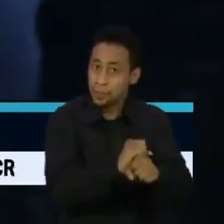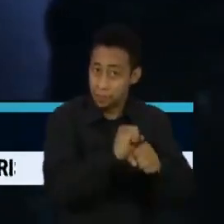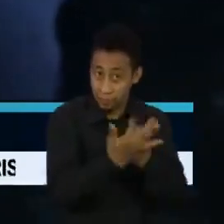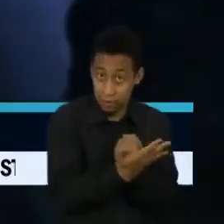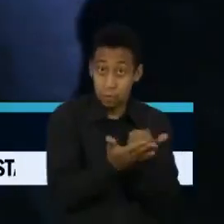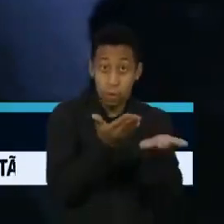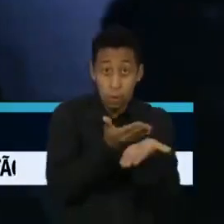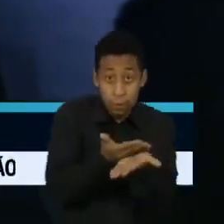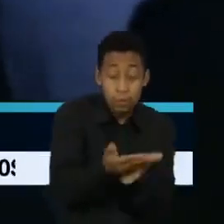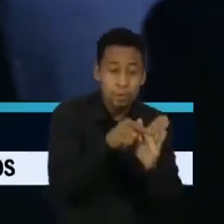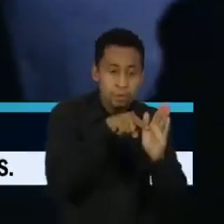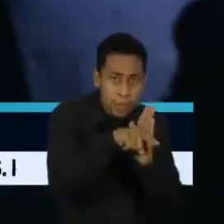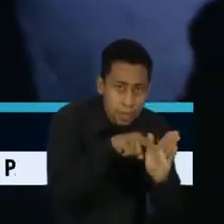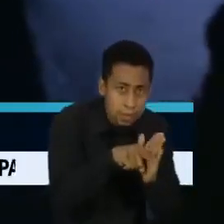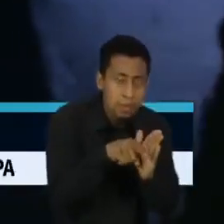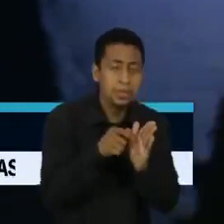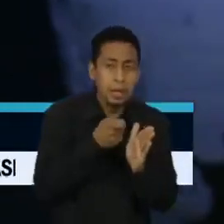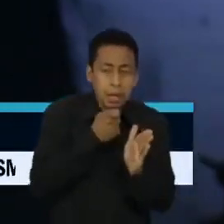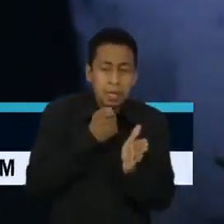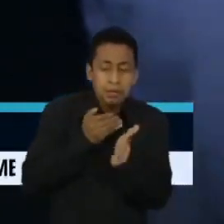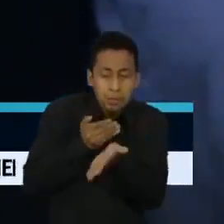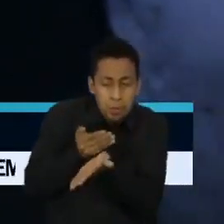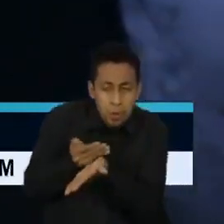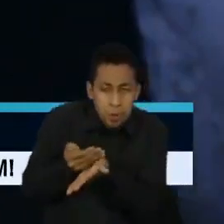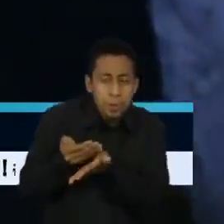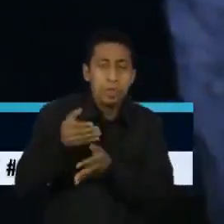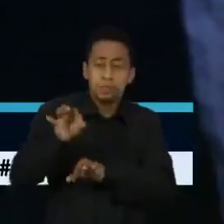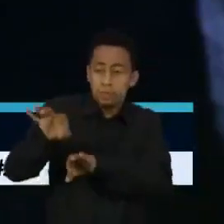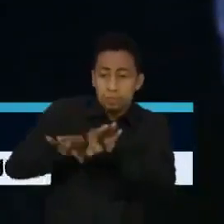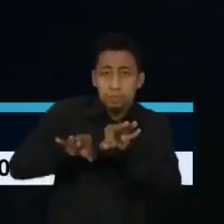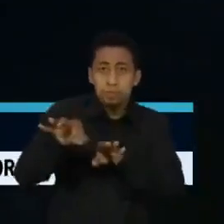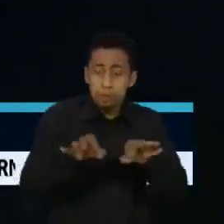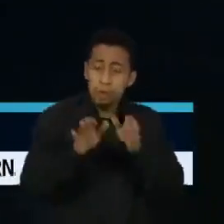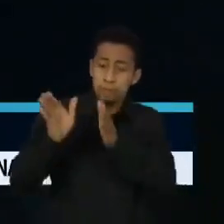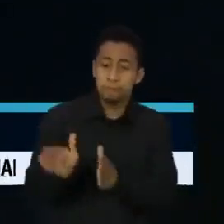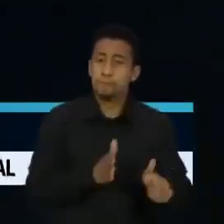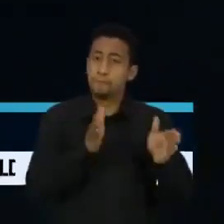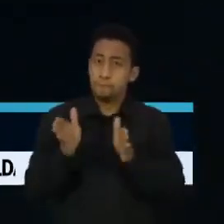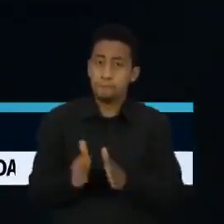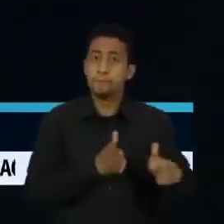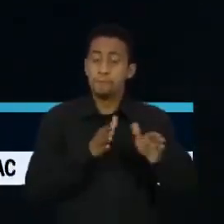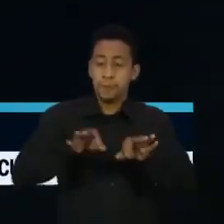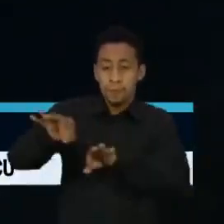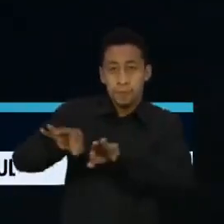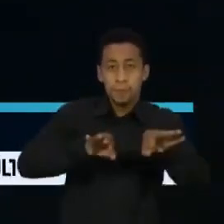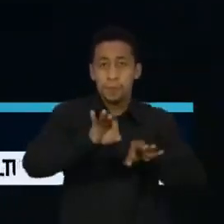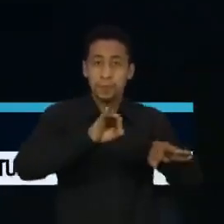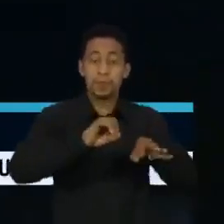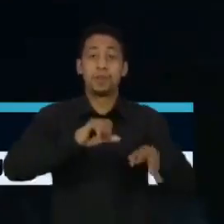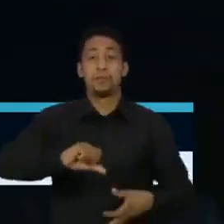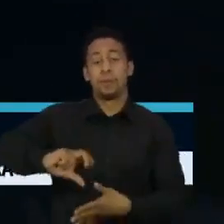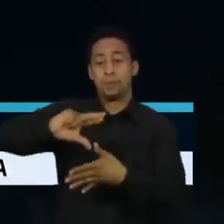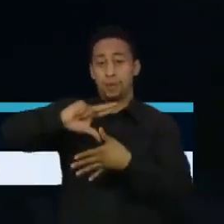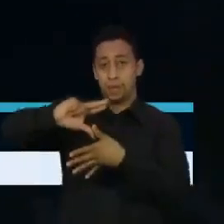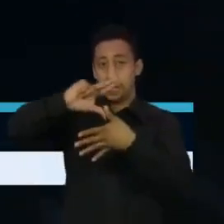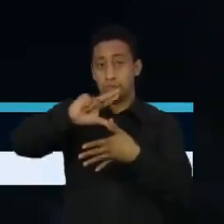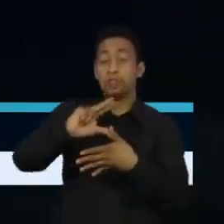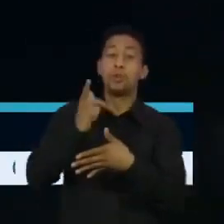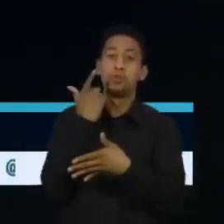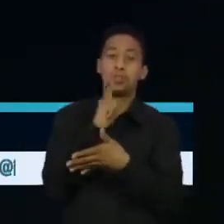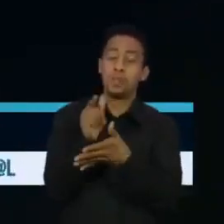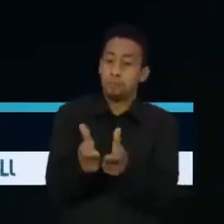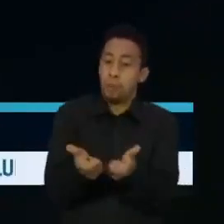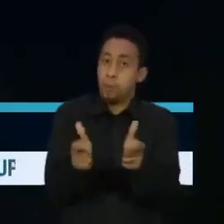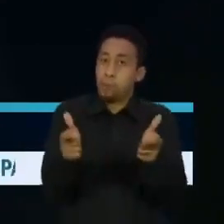que está em estágio pré-clínico, tem como objetivo ampliar o acesso ao imunizante na América Latina. A falta de vacinas